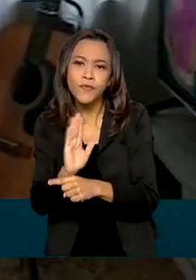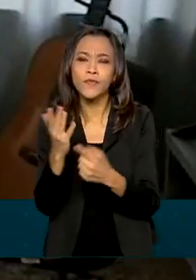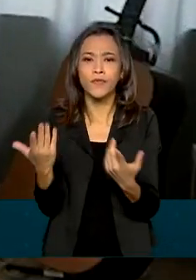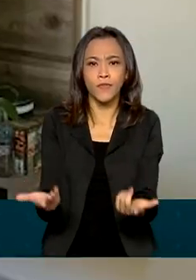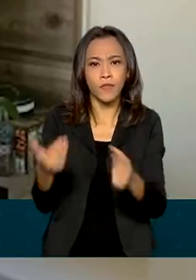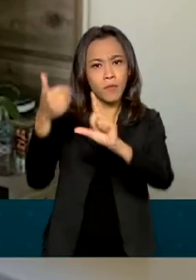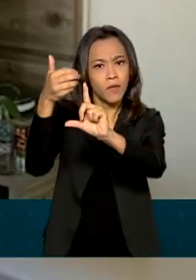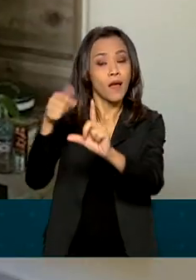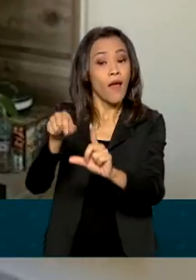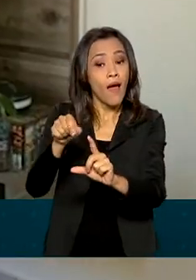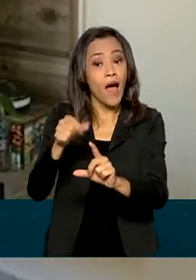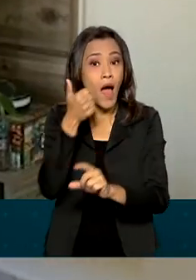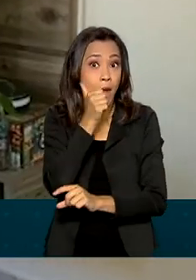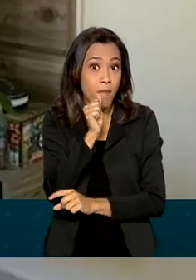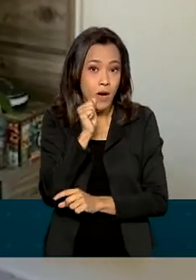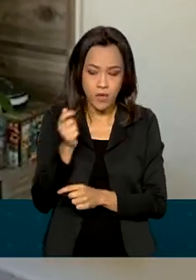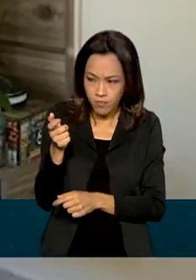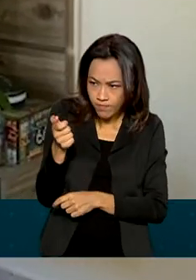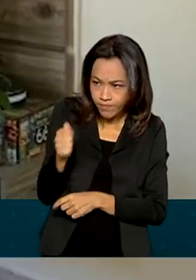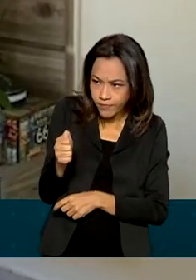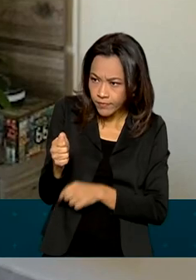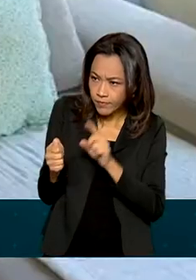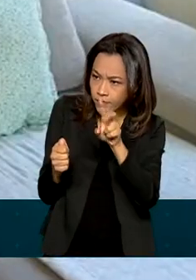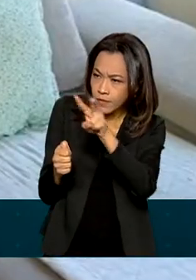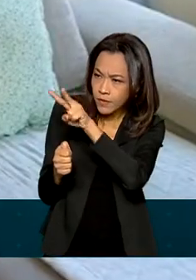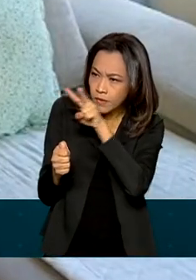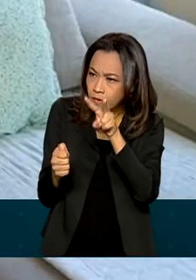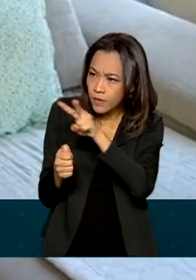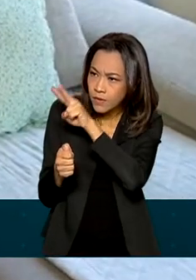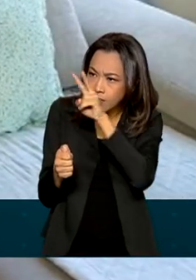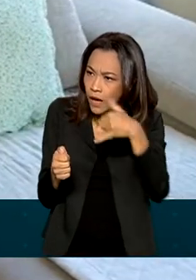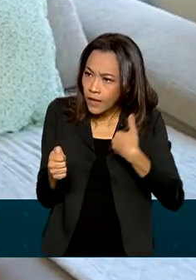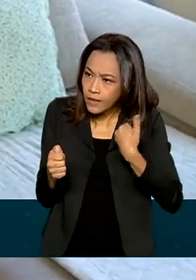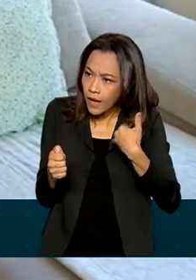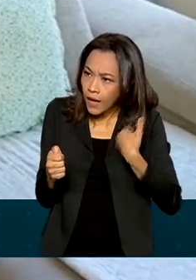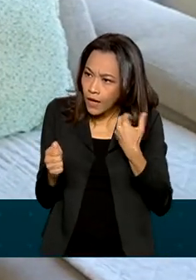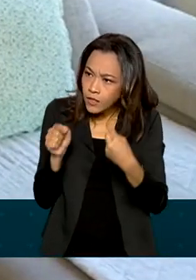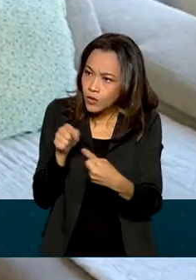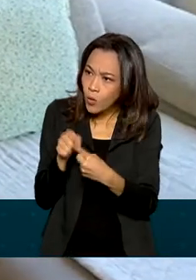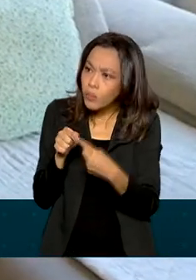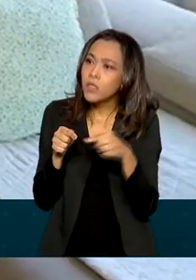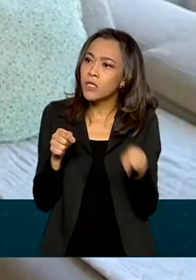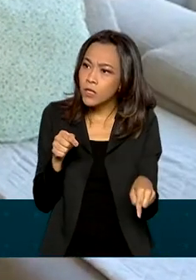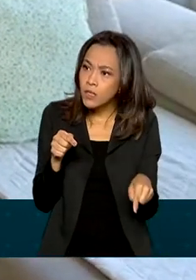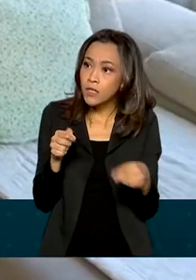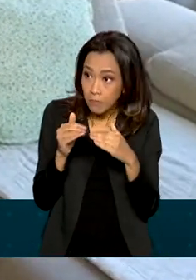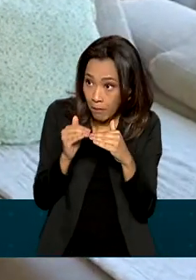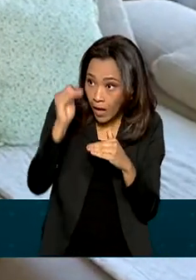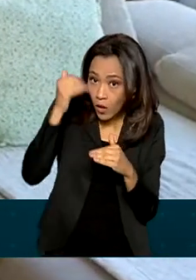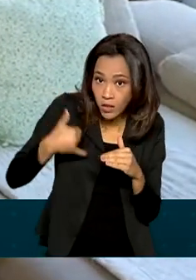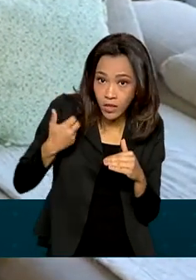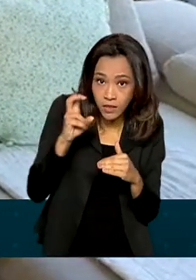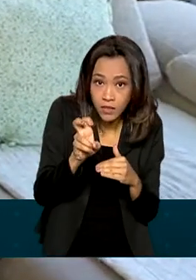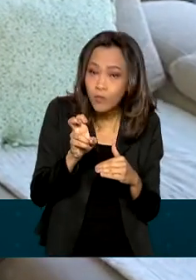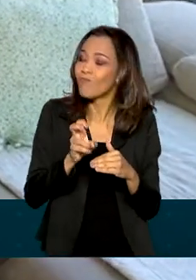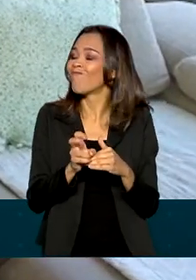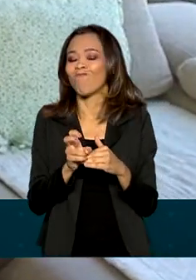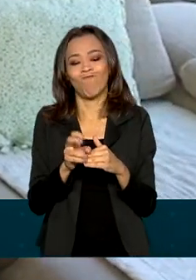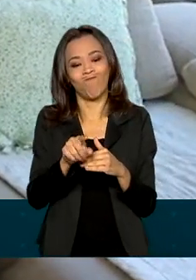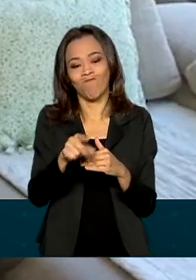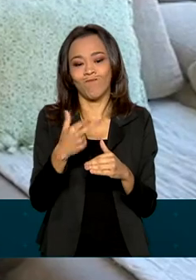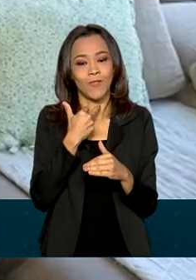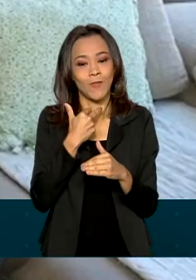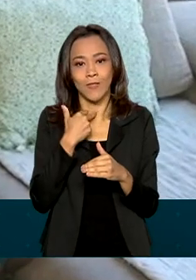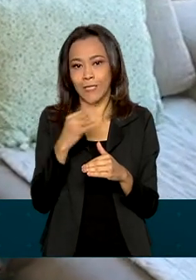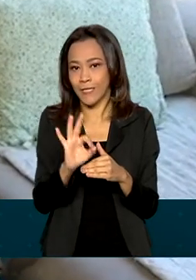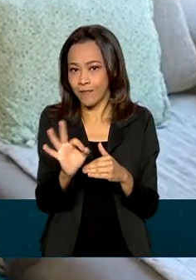streaming, a mãe confere a classificação indicativa. Se o filme for para crianças com idade maior, Mariana deixa a pequena Helena